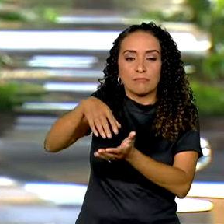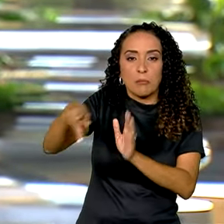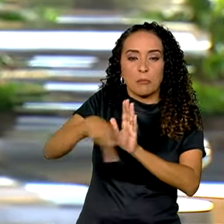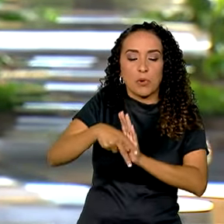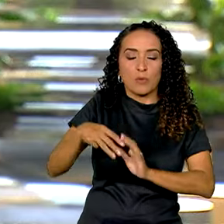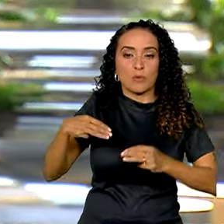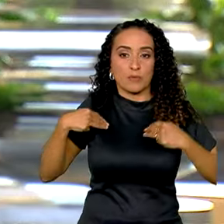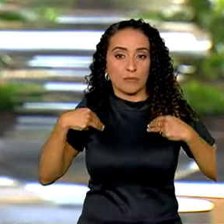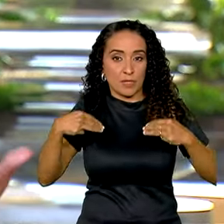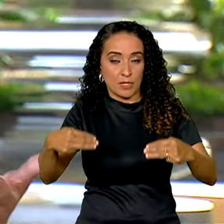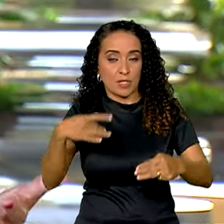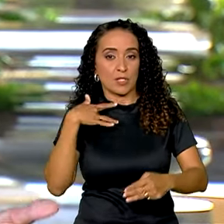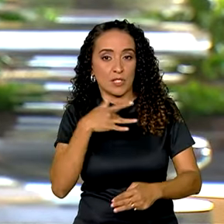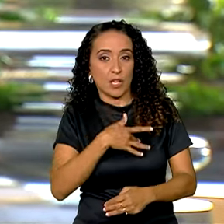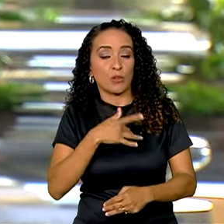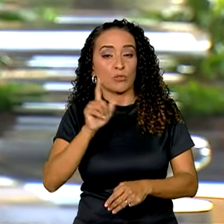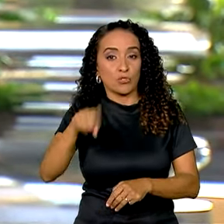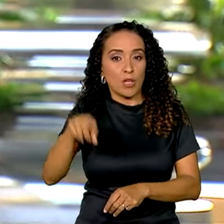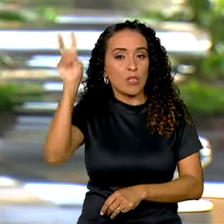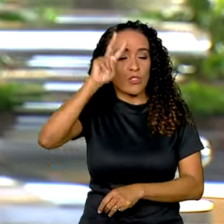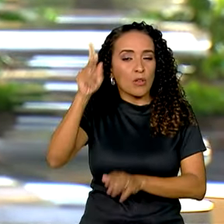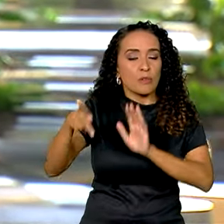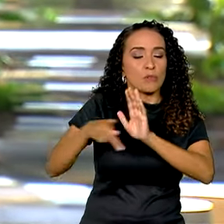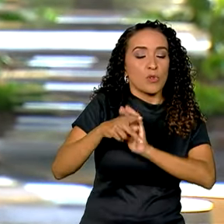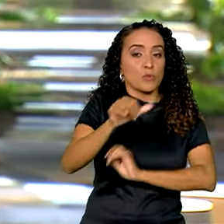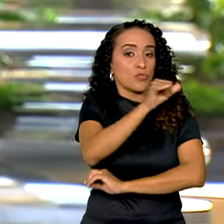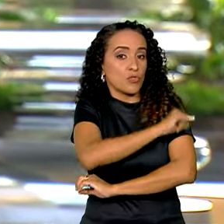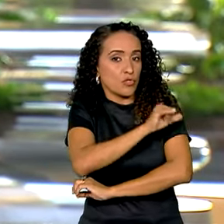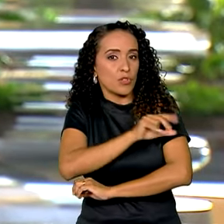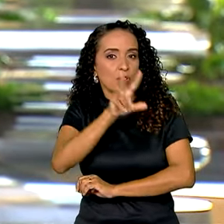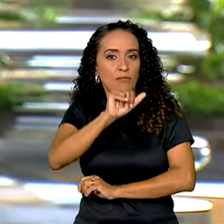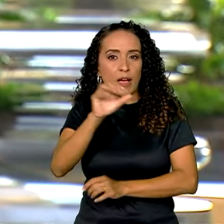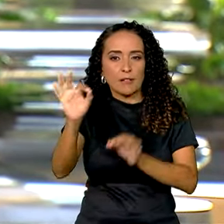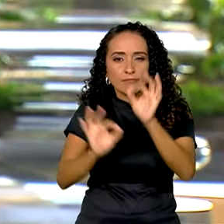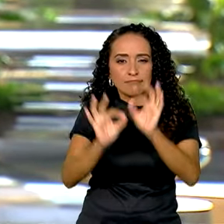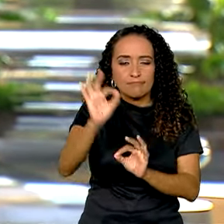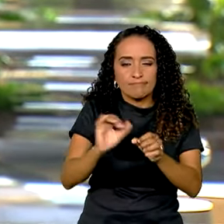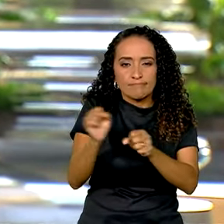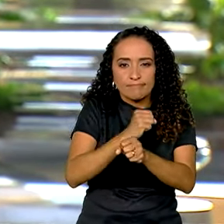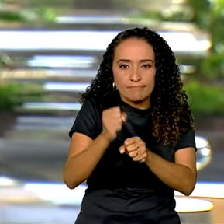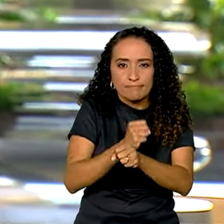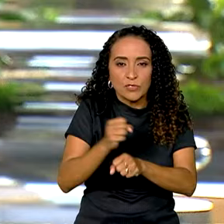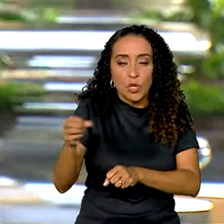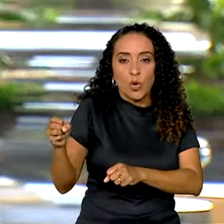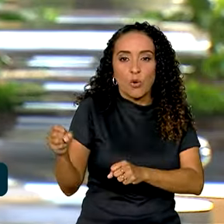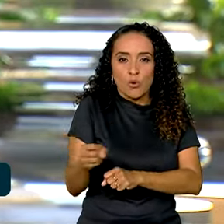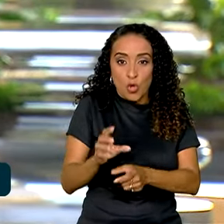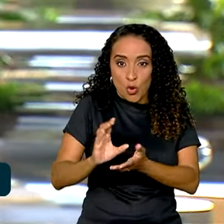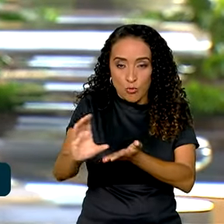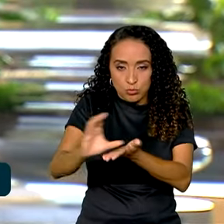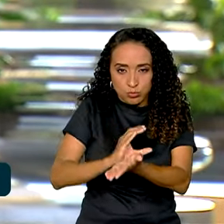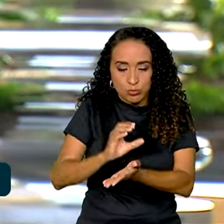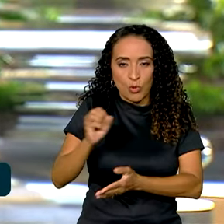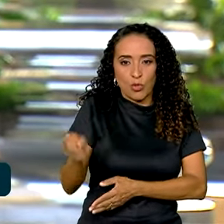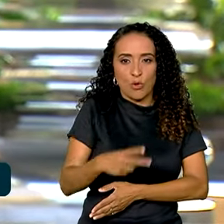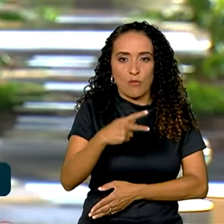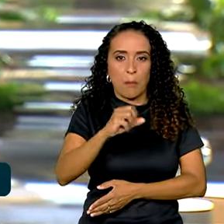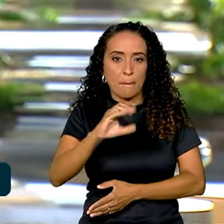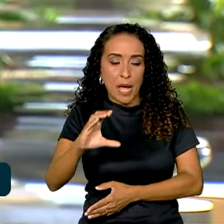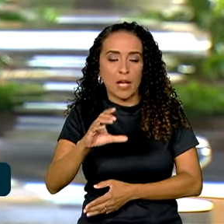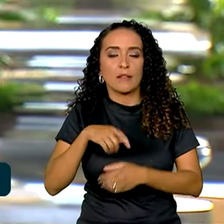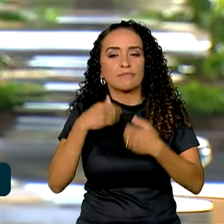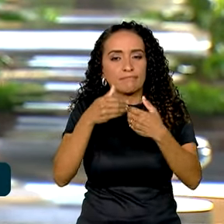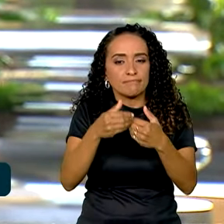Saúde, um prédio histórico no Rio de Janeiro, que será restaurado com recursos do novo PAC. O local será aberto à